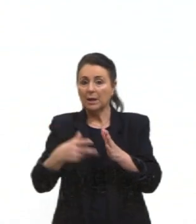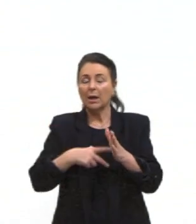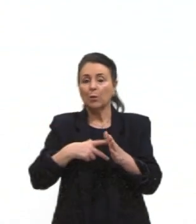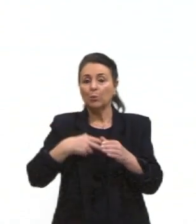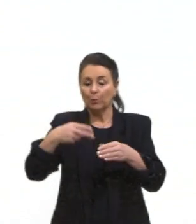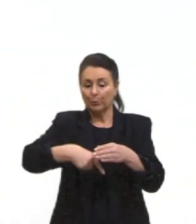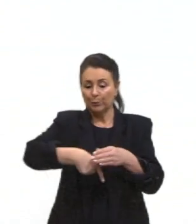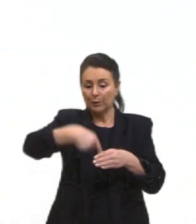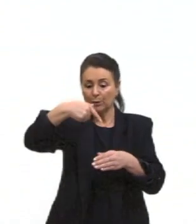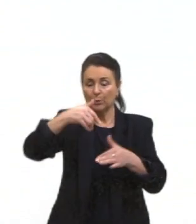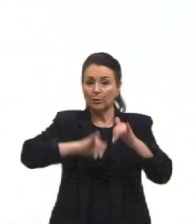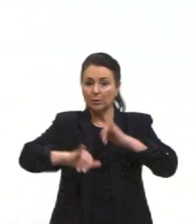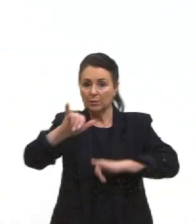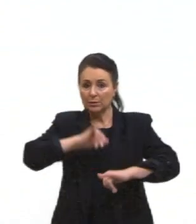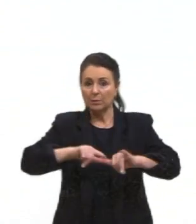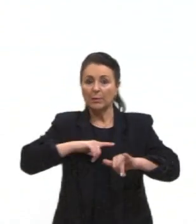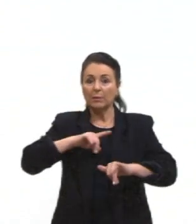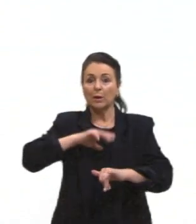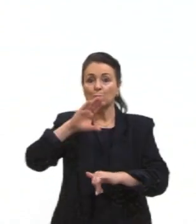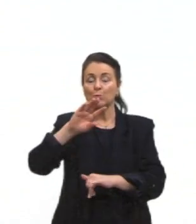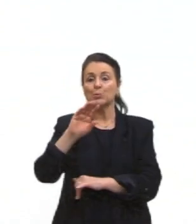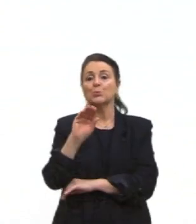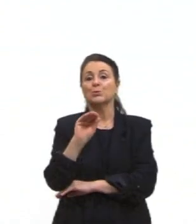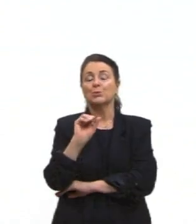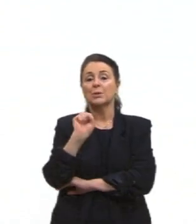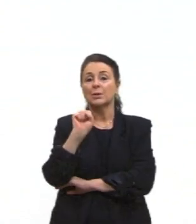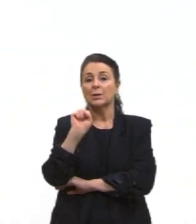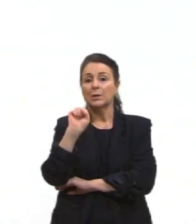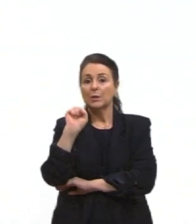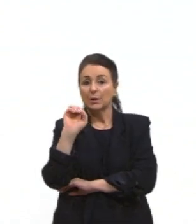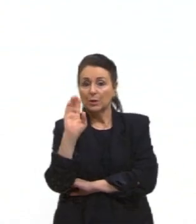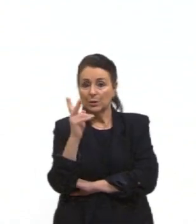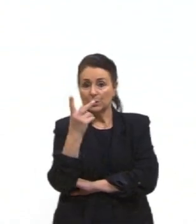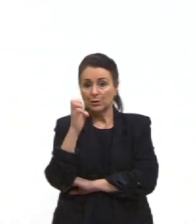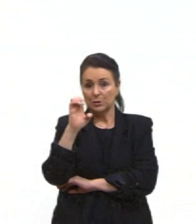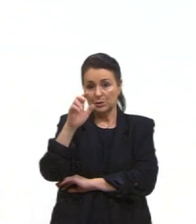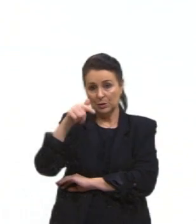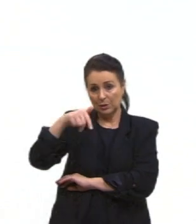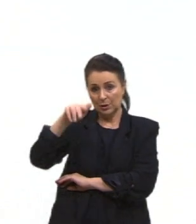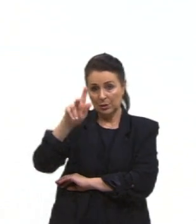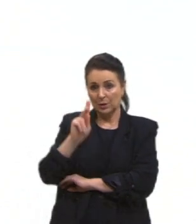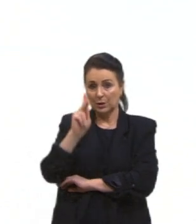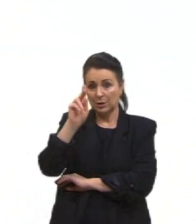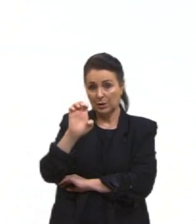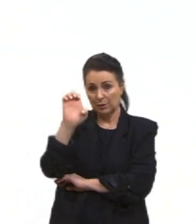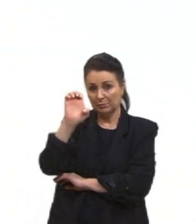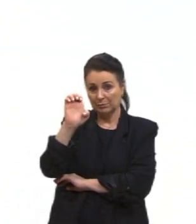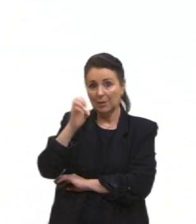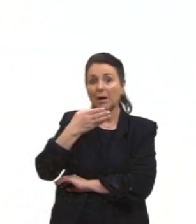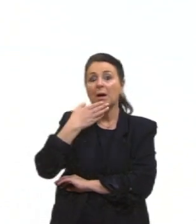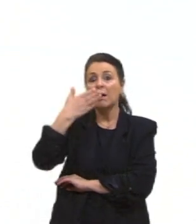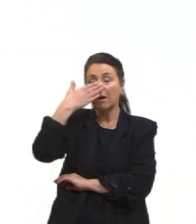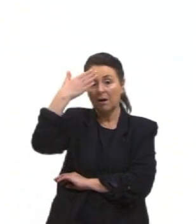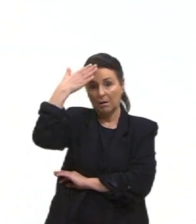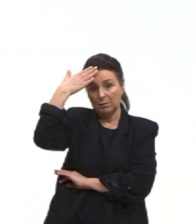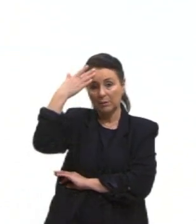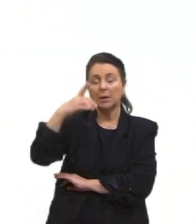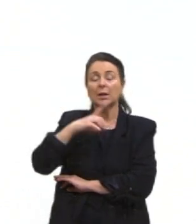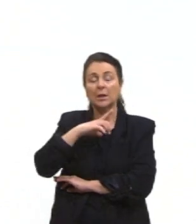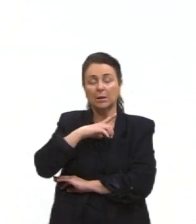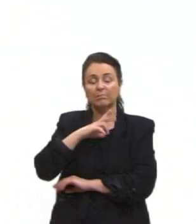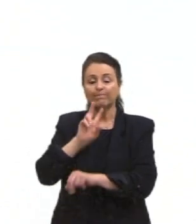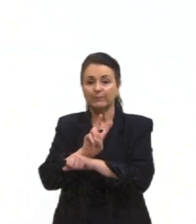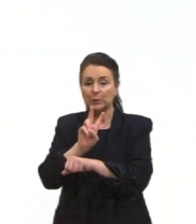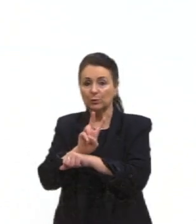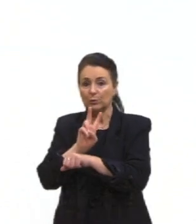aí dentro disso nós temos os sheiks, né, os sheiks árabes que detêm essas questões aí